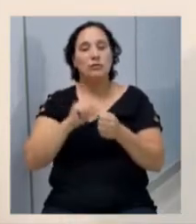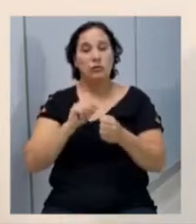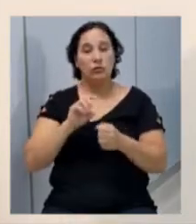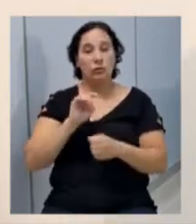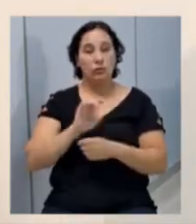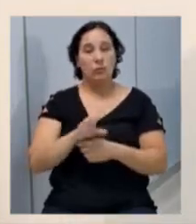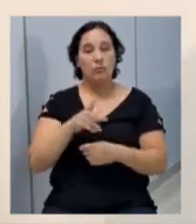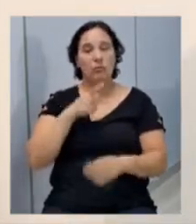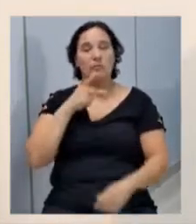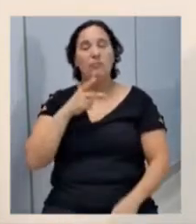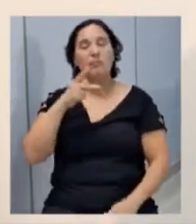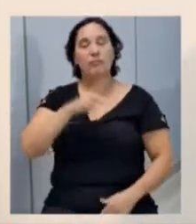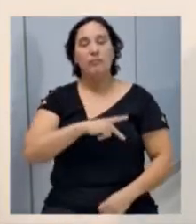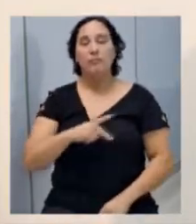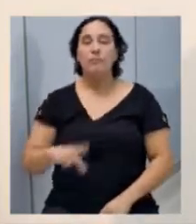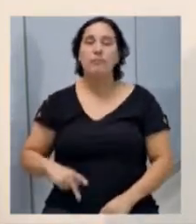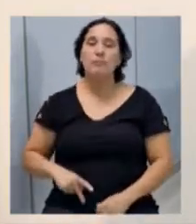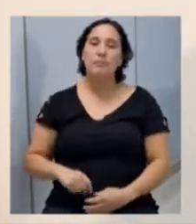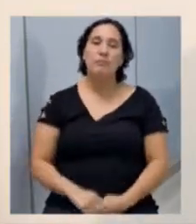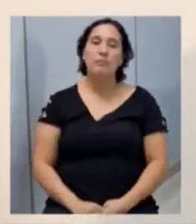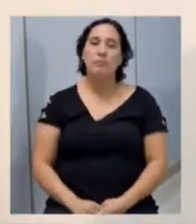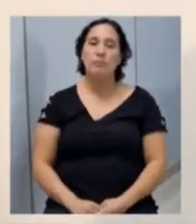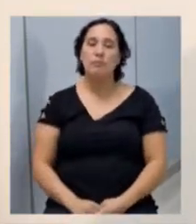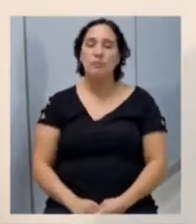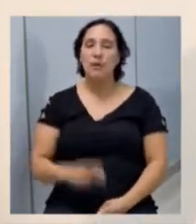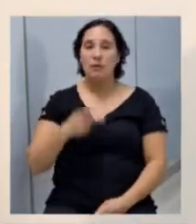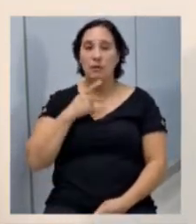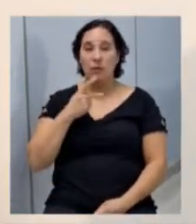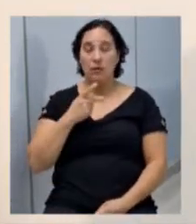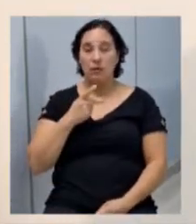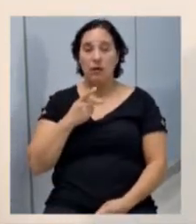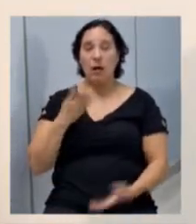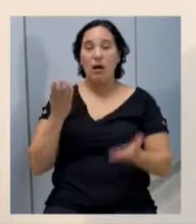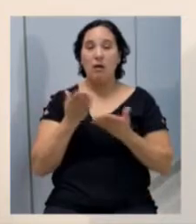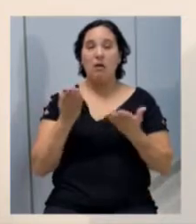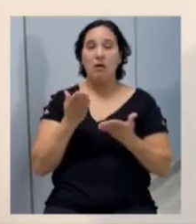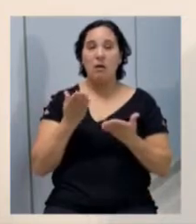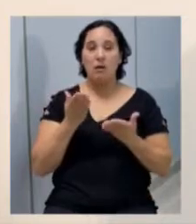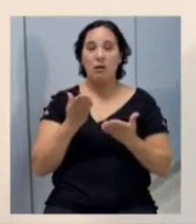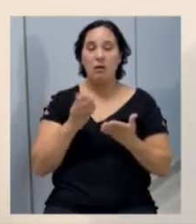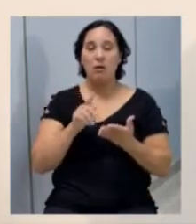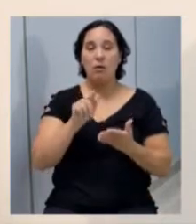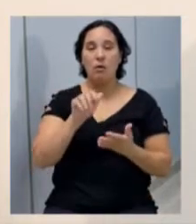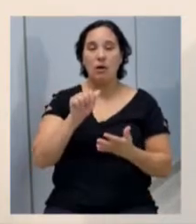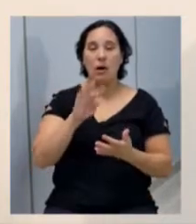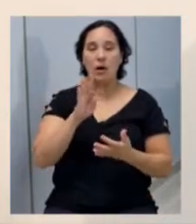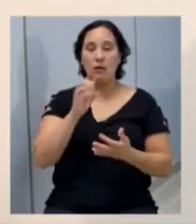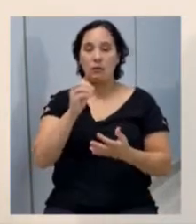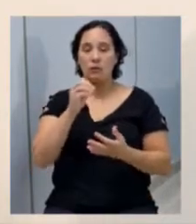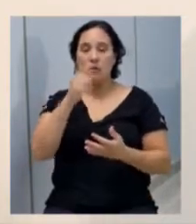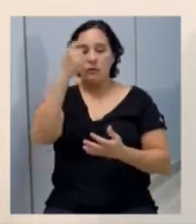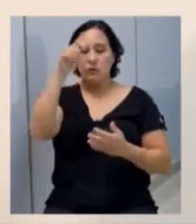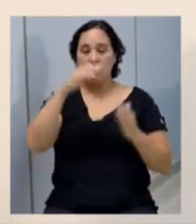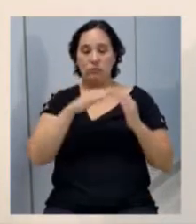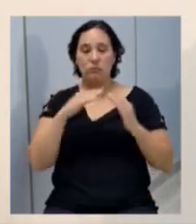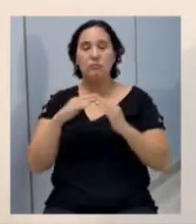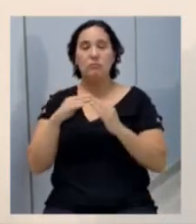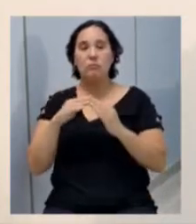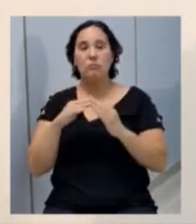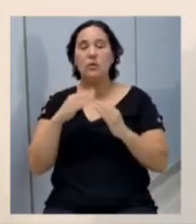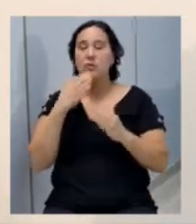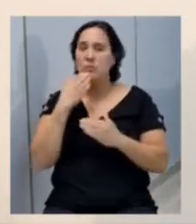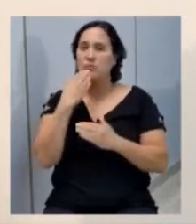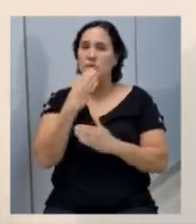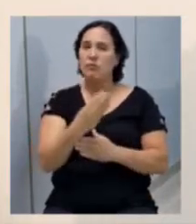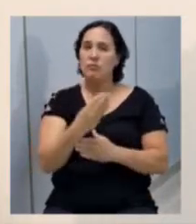só para constar, senhor presidente, estava falando comigo agora o Gato, o presidente da Associação de Moradores, e até me